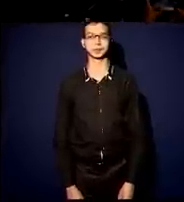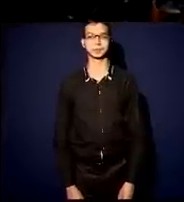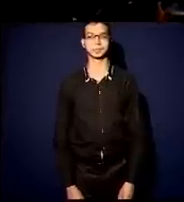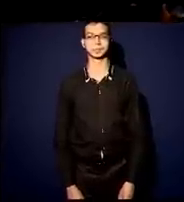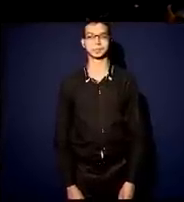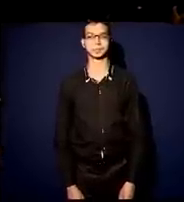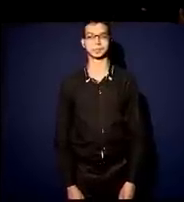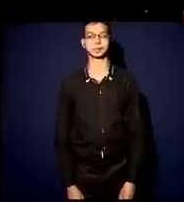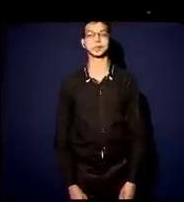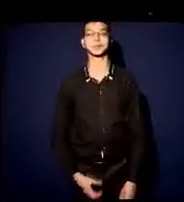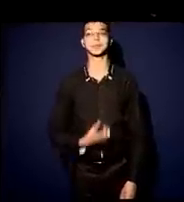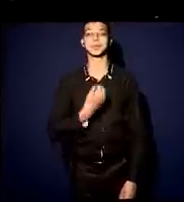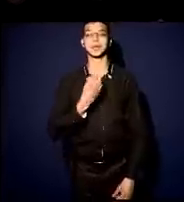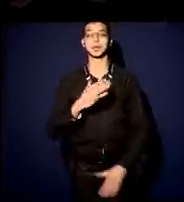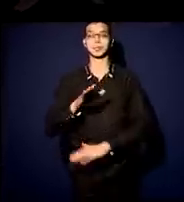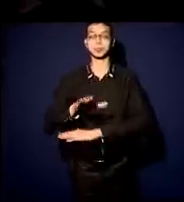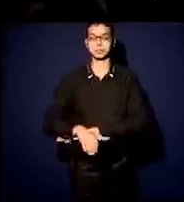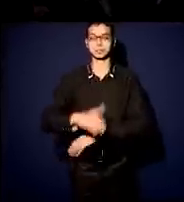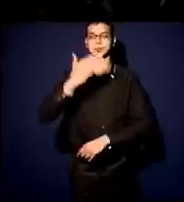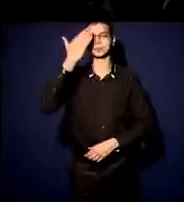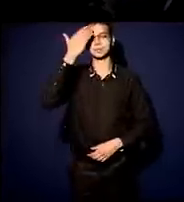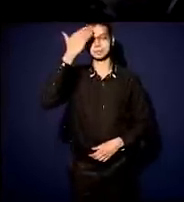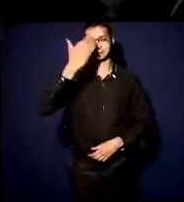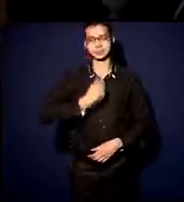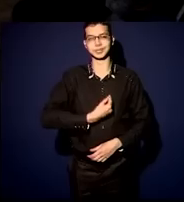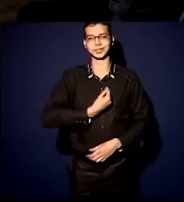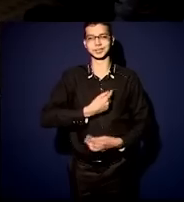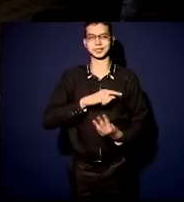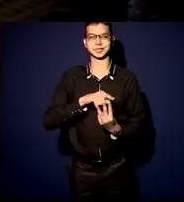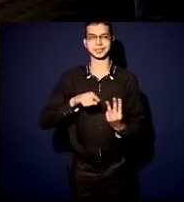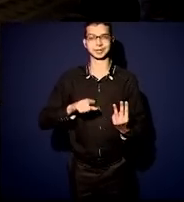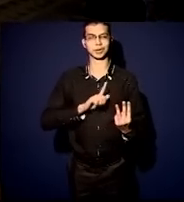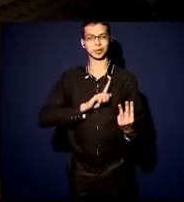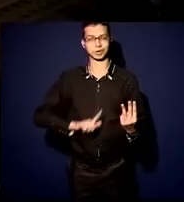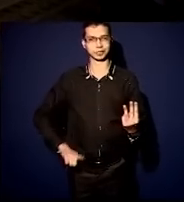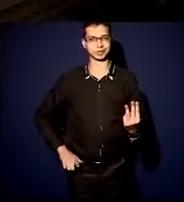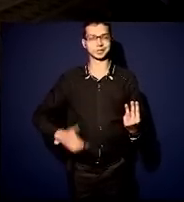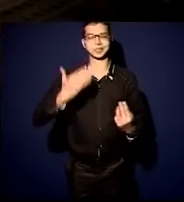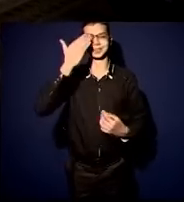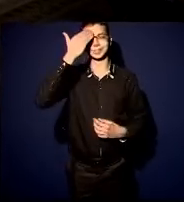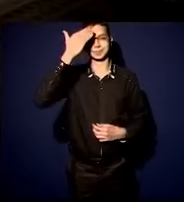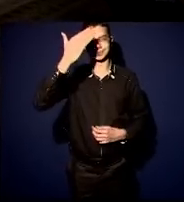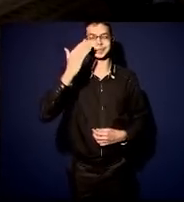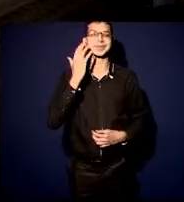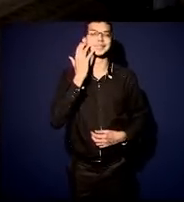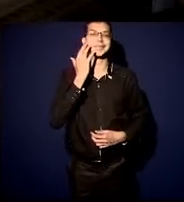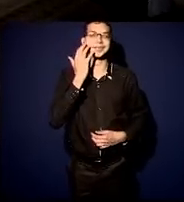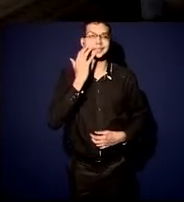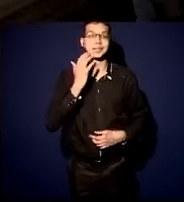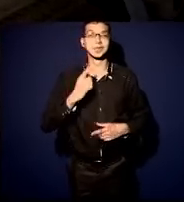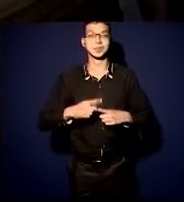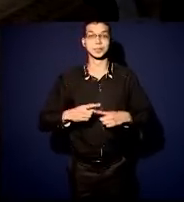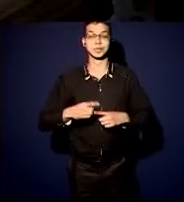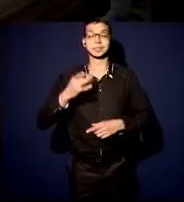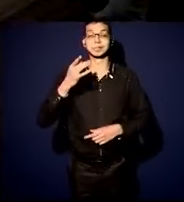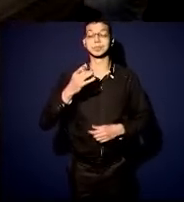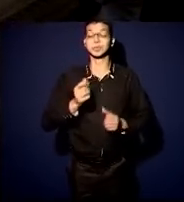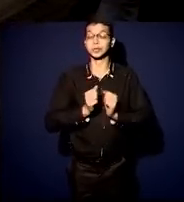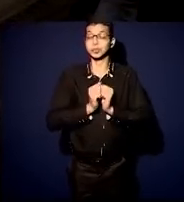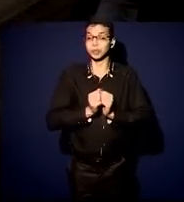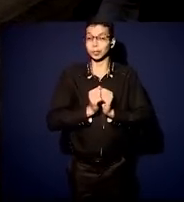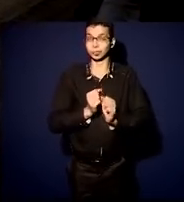Boa tarde. Obrigada pela presença de vocês, governadores. Obrigada, governador Tarcísio, por estar com a gente.